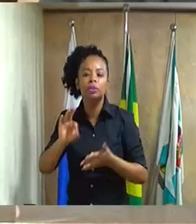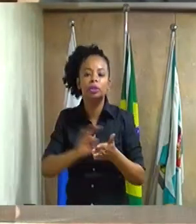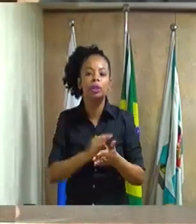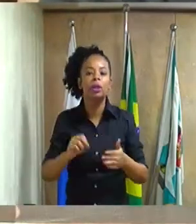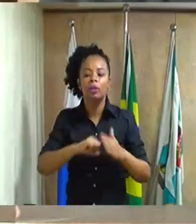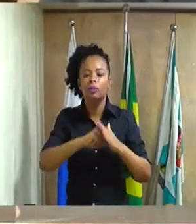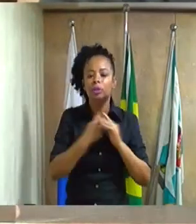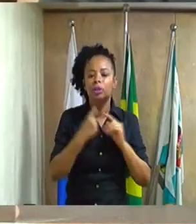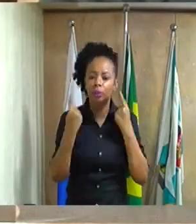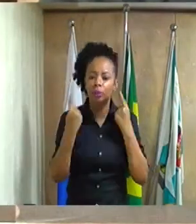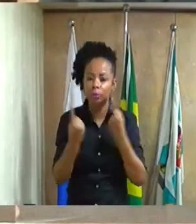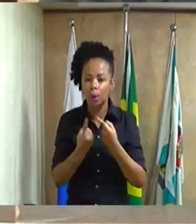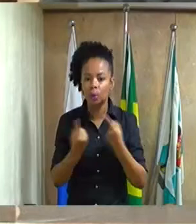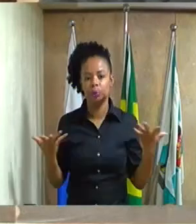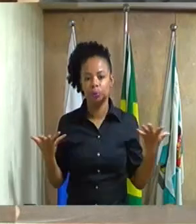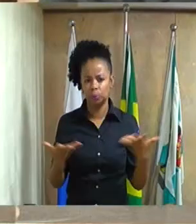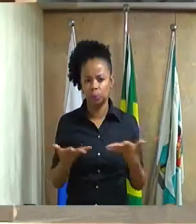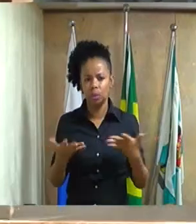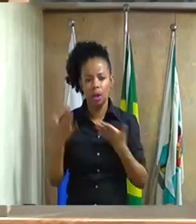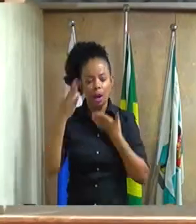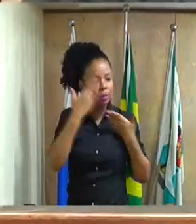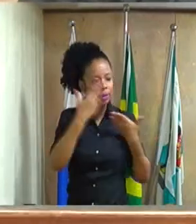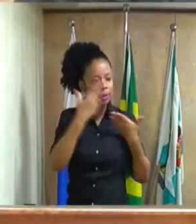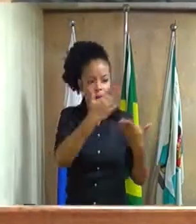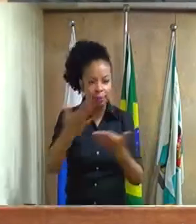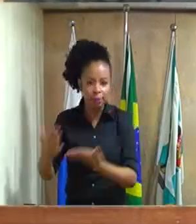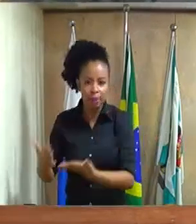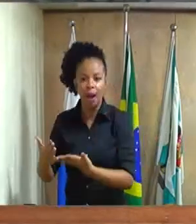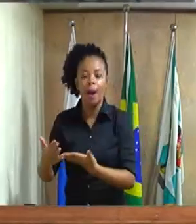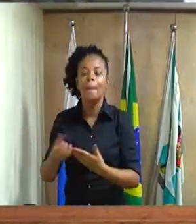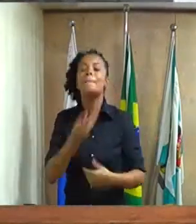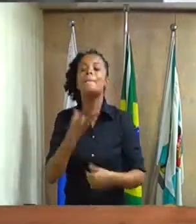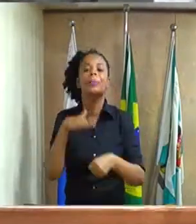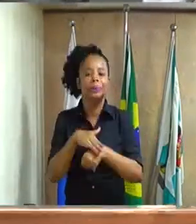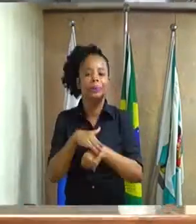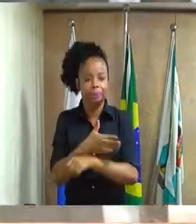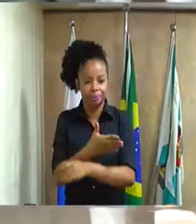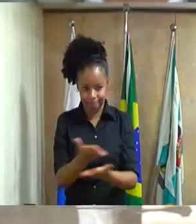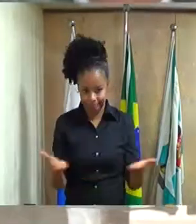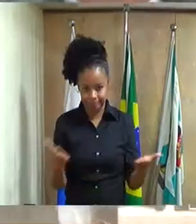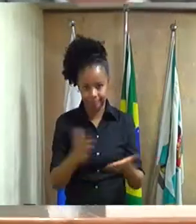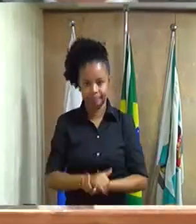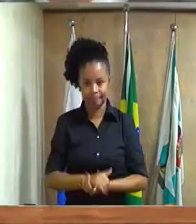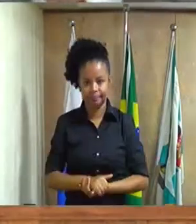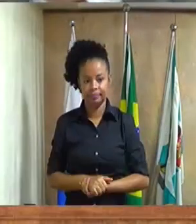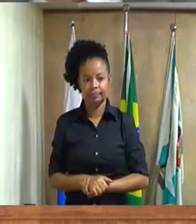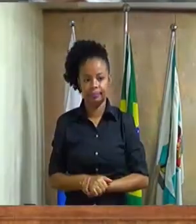essa sessão, agradecendo a todos, desejando a todos uma boa noite. Obrigado.